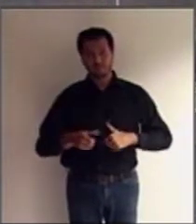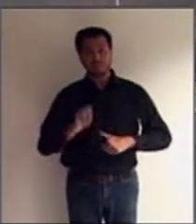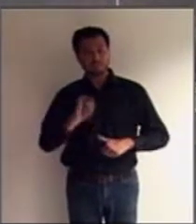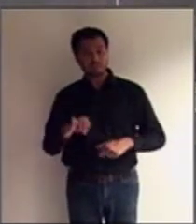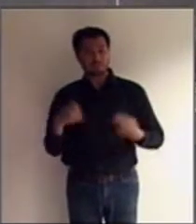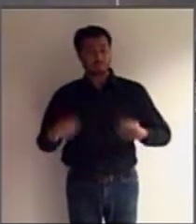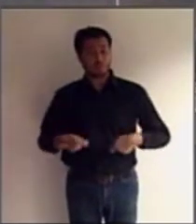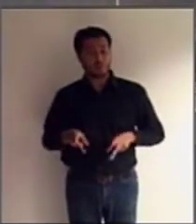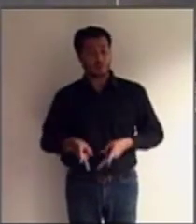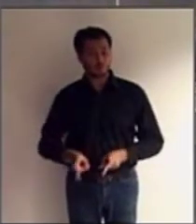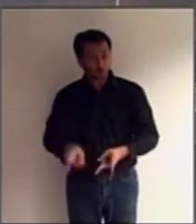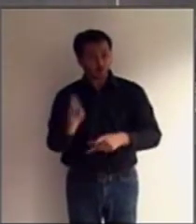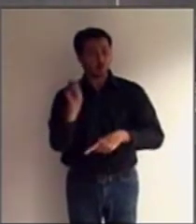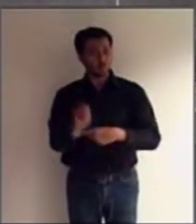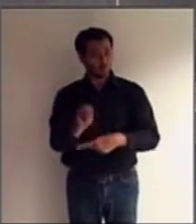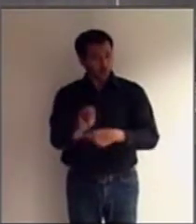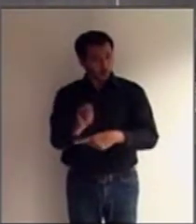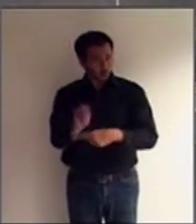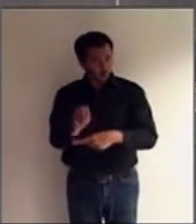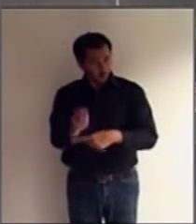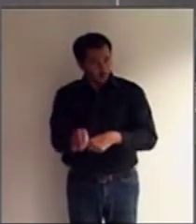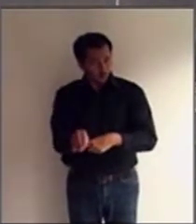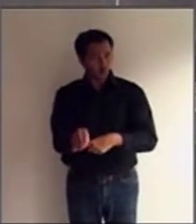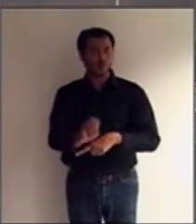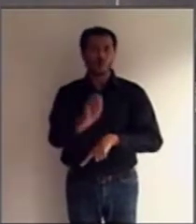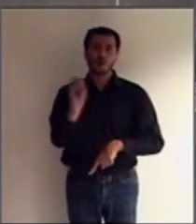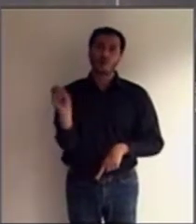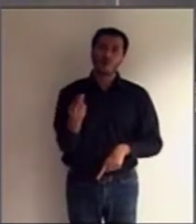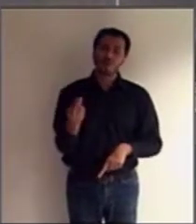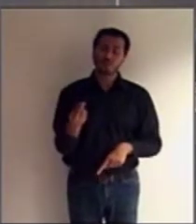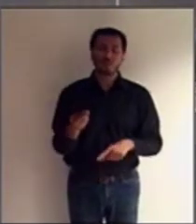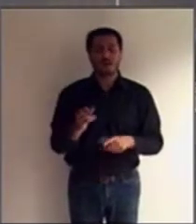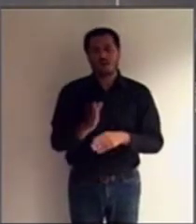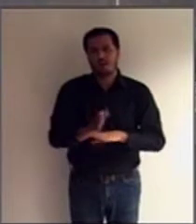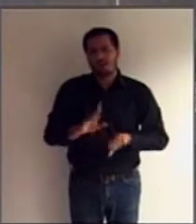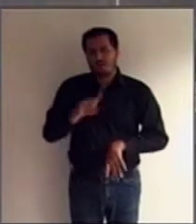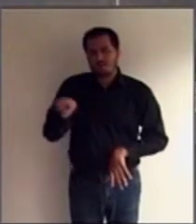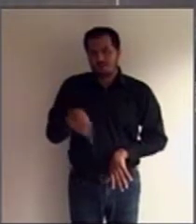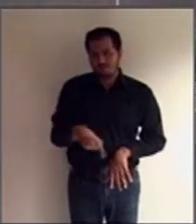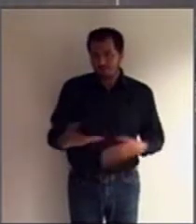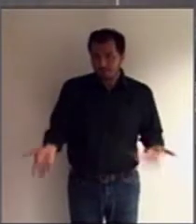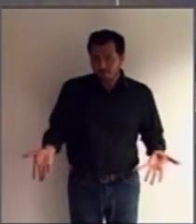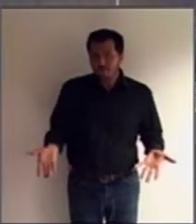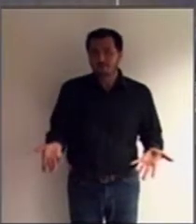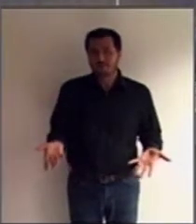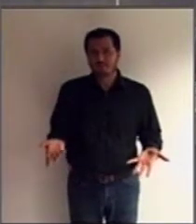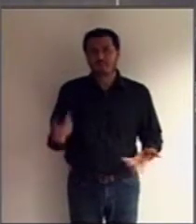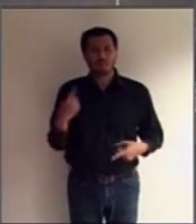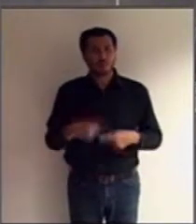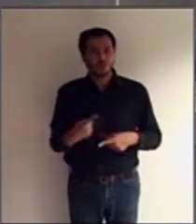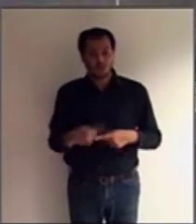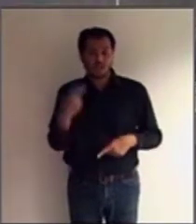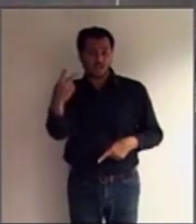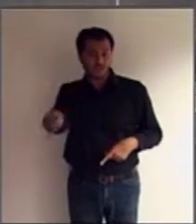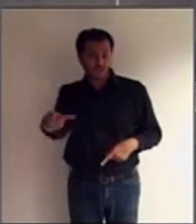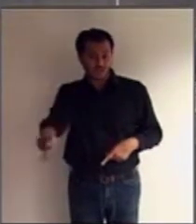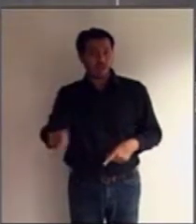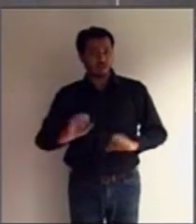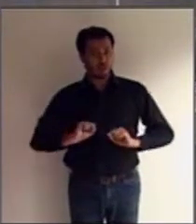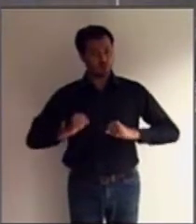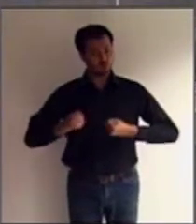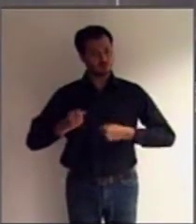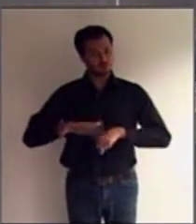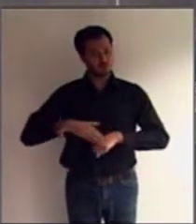curador no apoio da pessoa interditada que pode muito bem ter alcançado uma melhor autonomia e